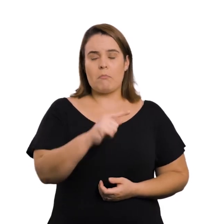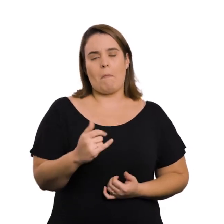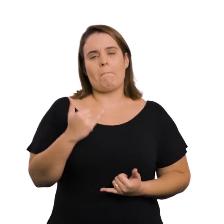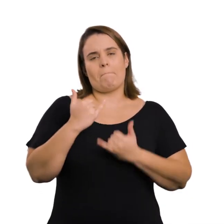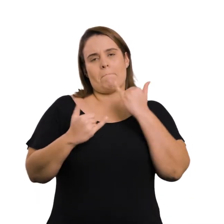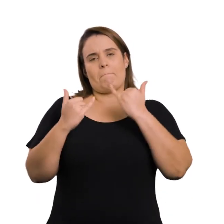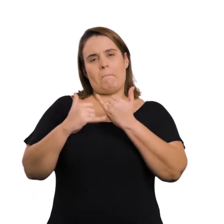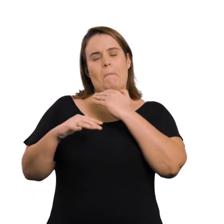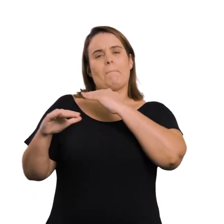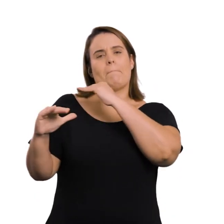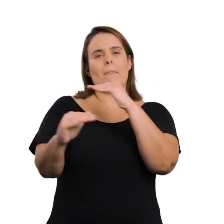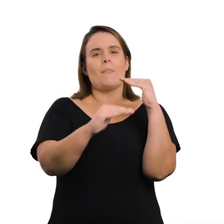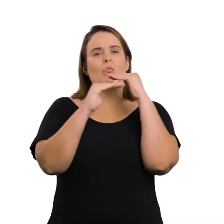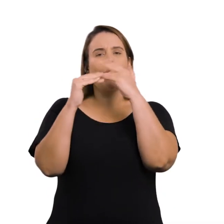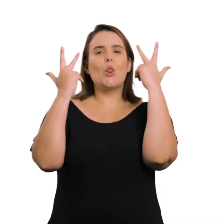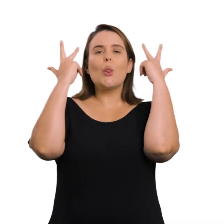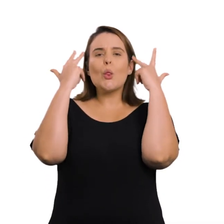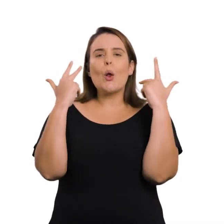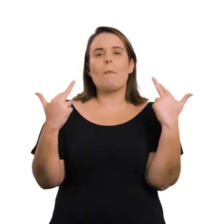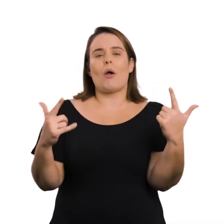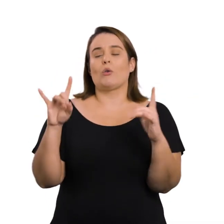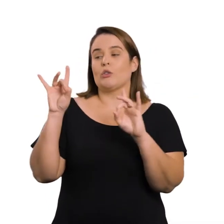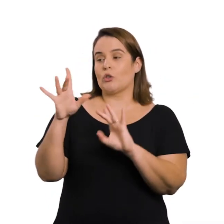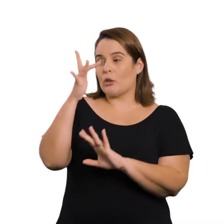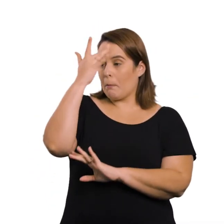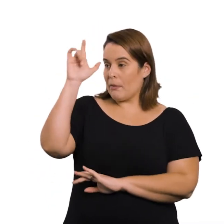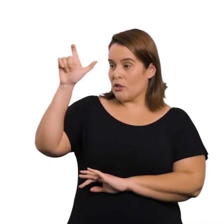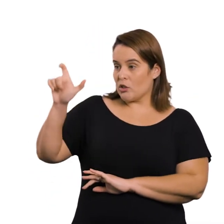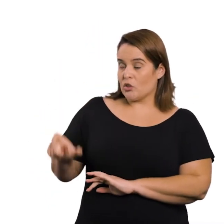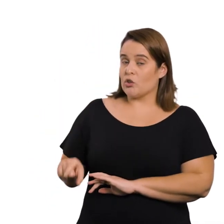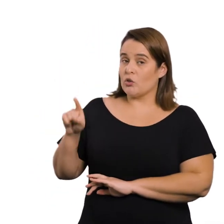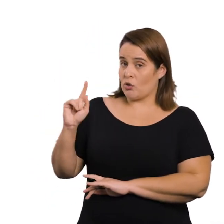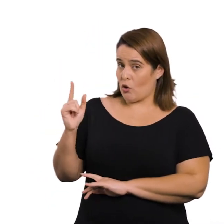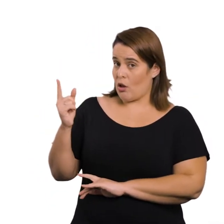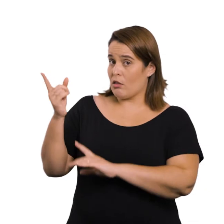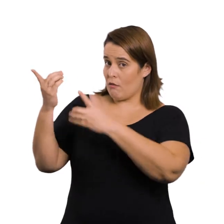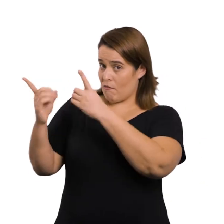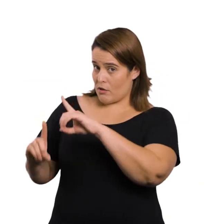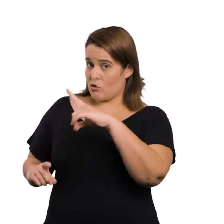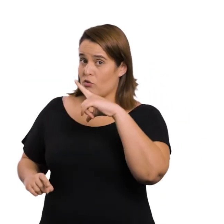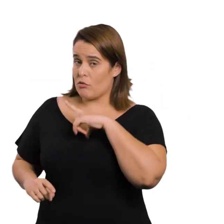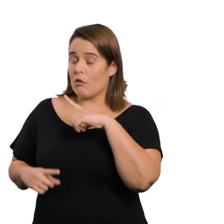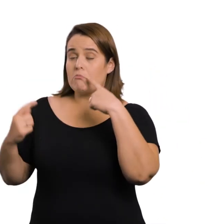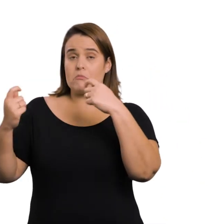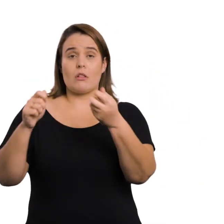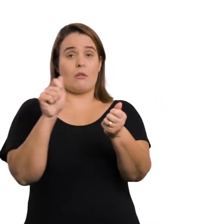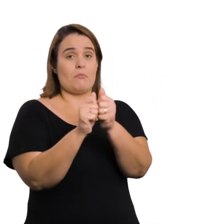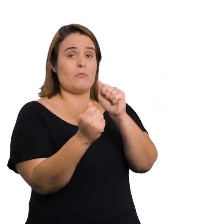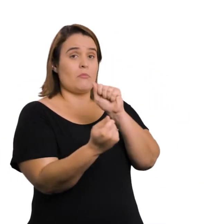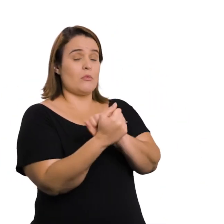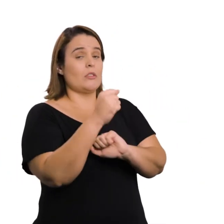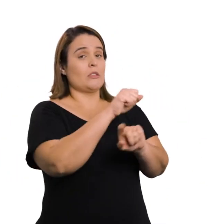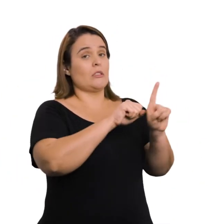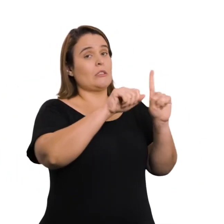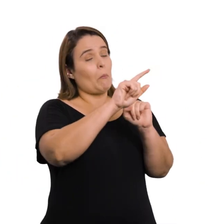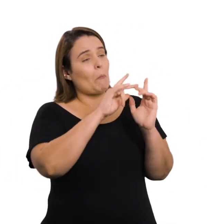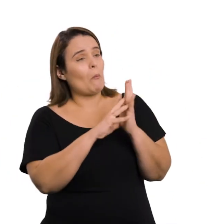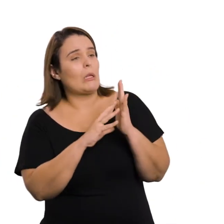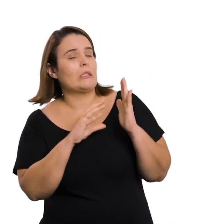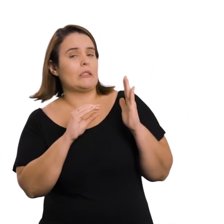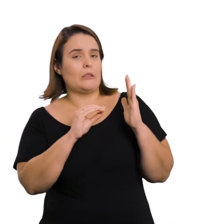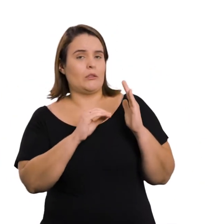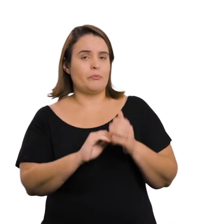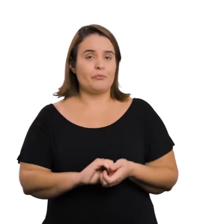integração está pautada em um padrão de normalização Em que somente as pessoas com deficiência precisam se adaptar aos